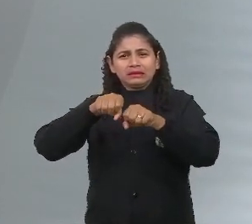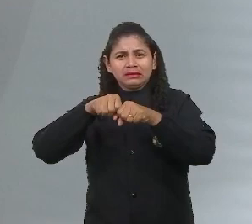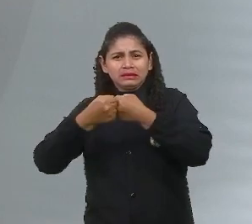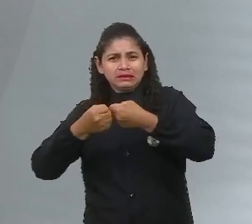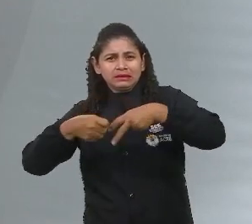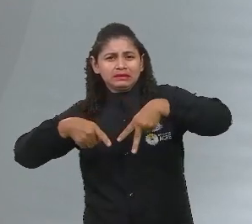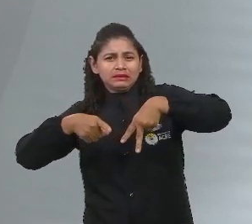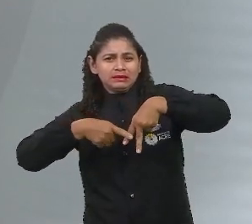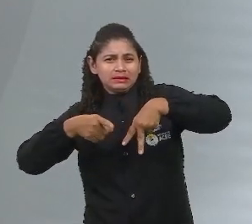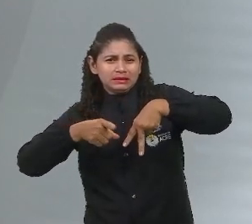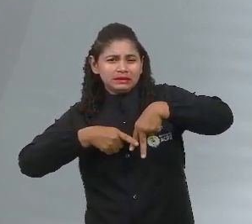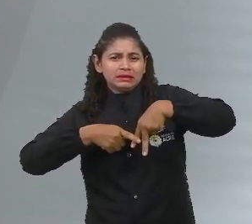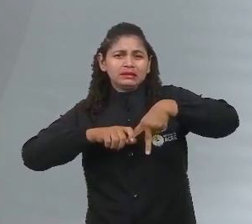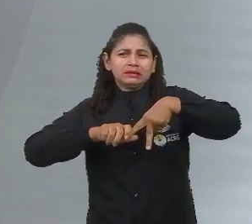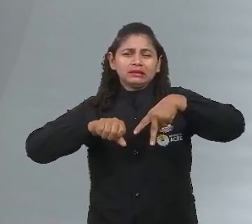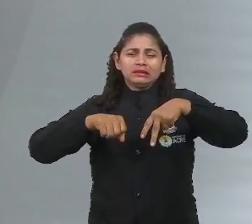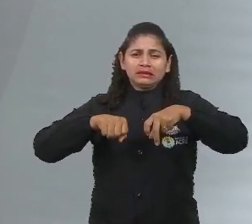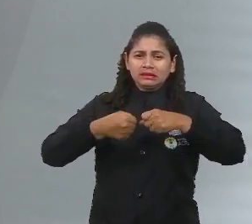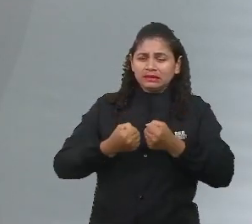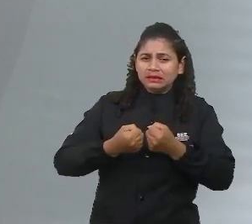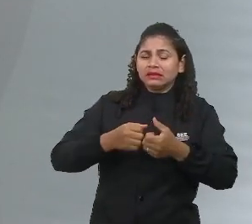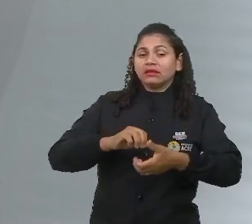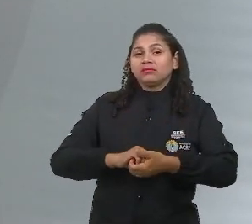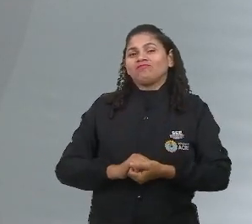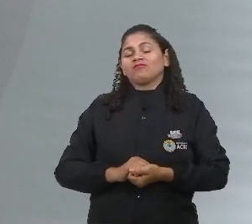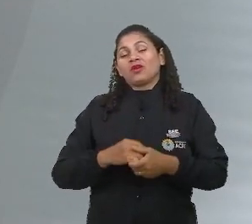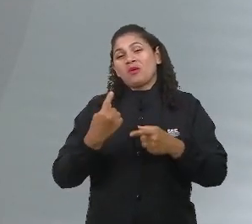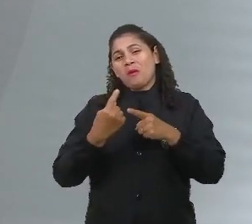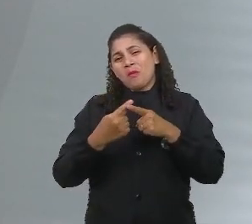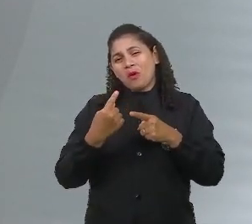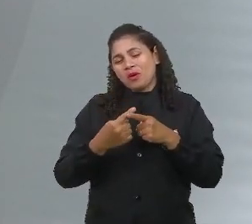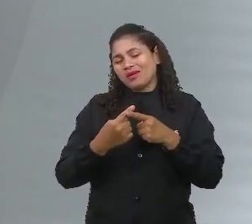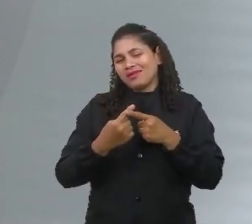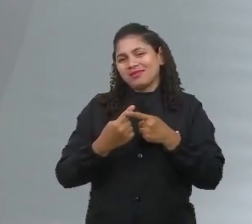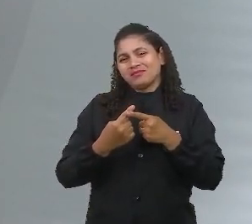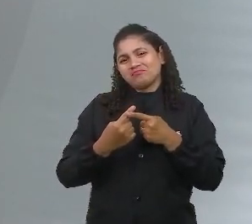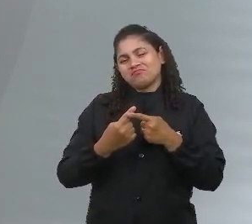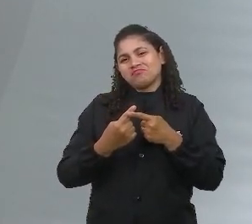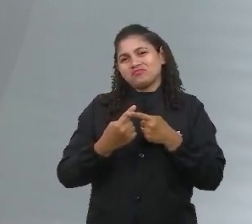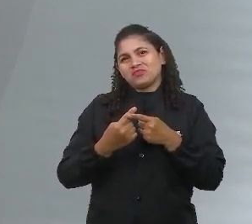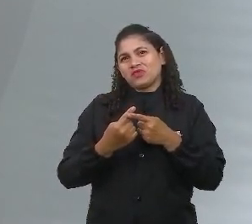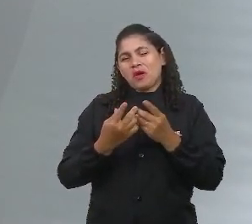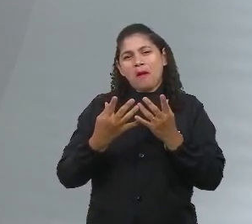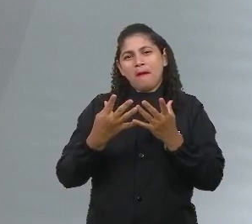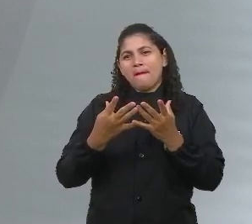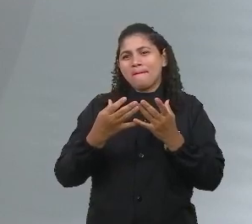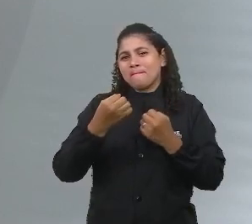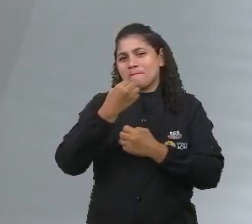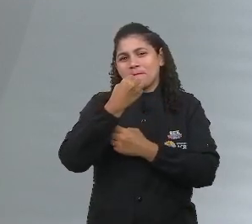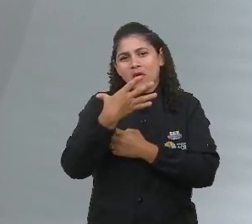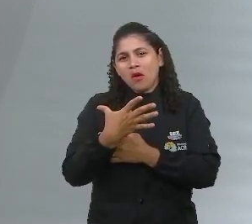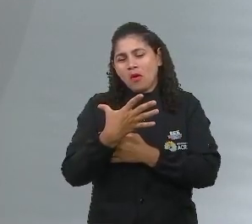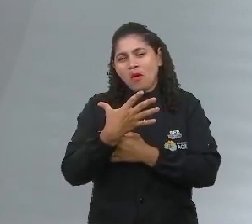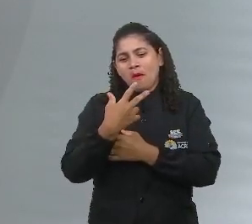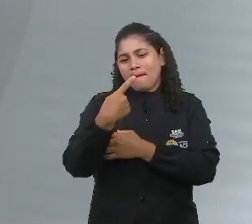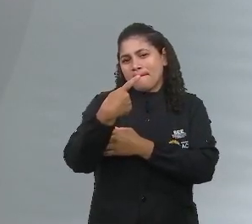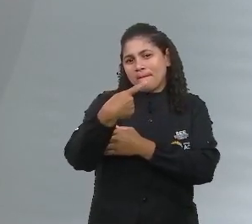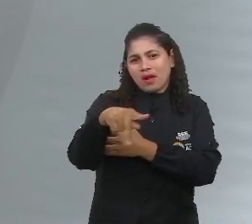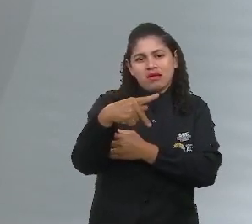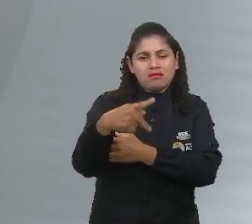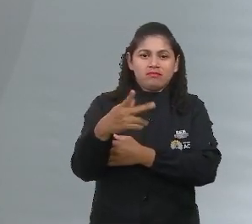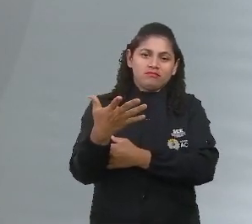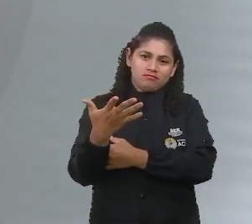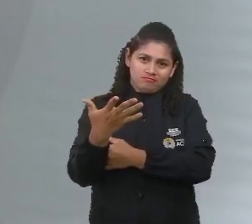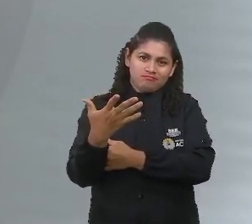ela não era adaptada ou adequada pra mim. Tava começando, e aí eu fui lá todo... Então, veja que, a